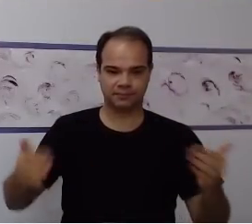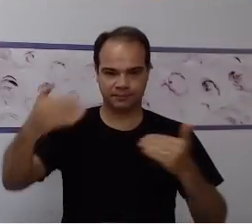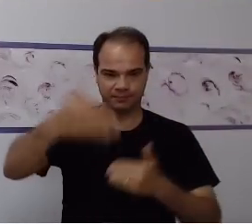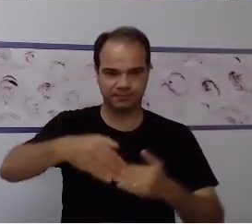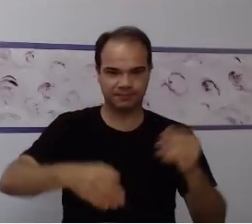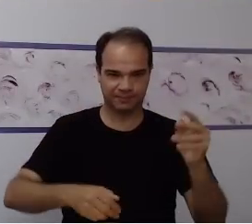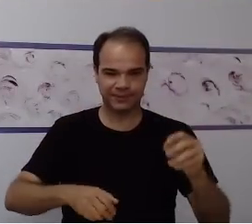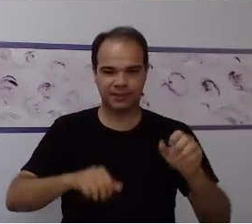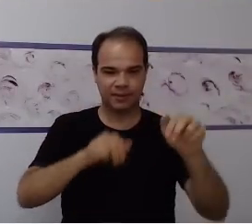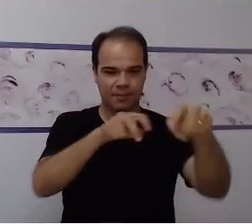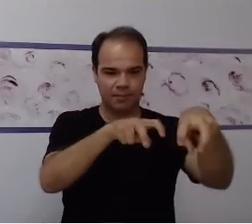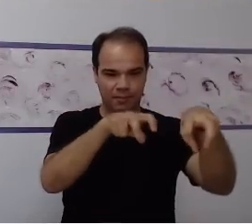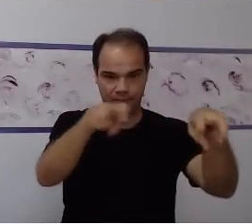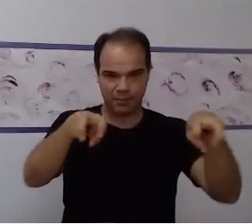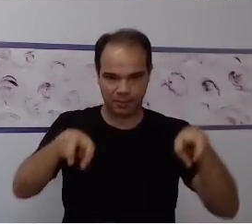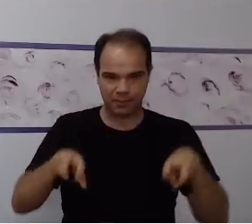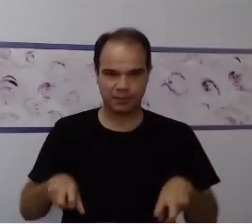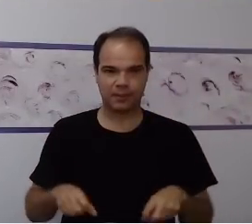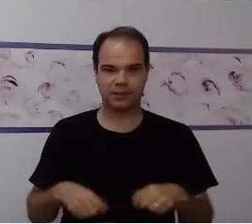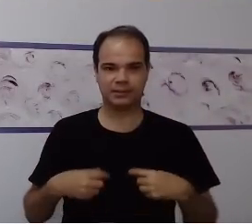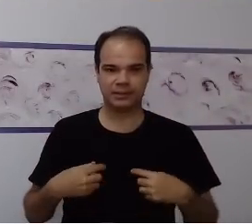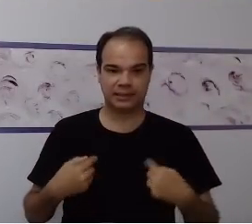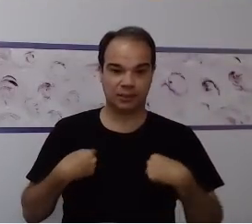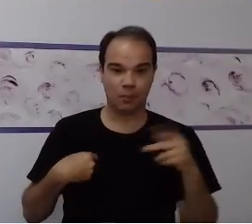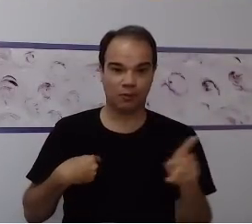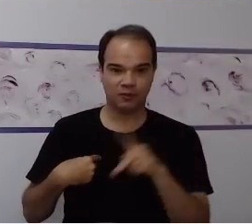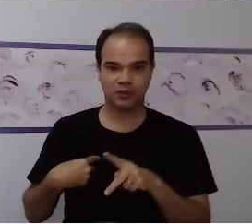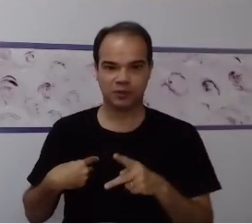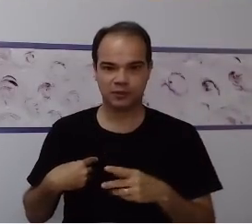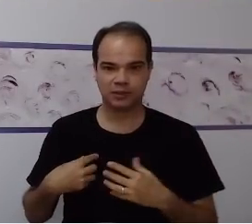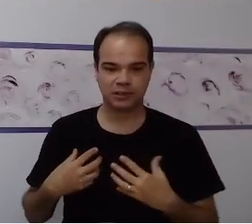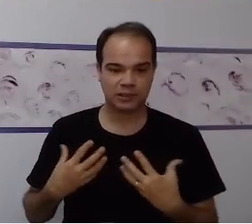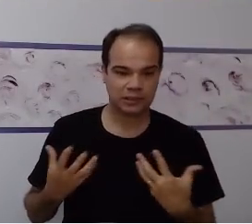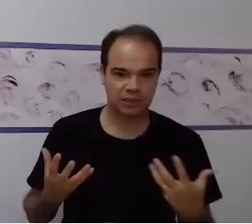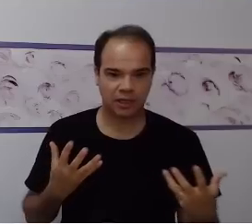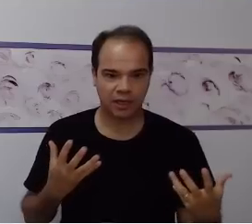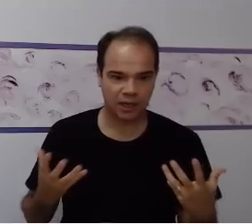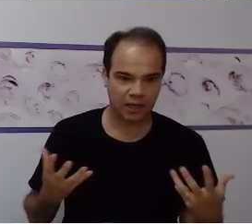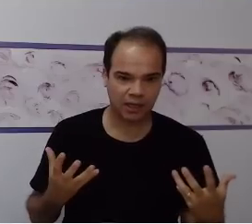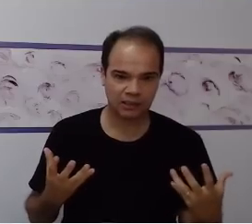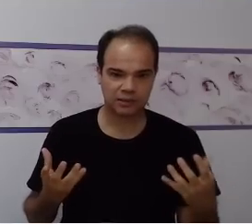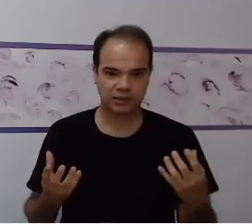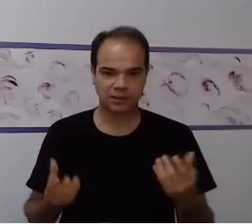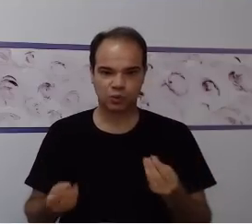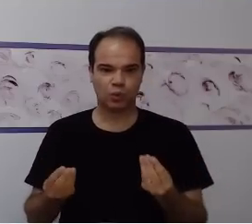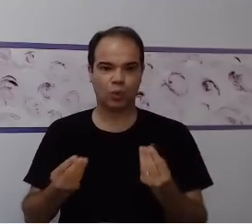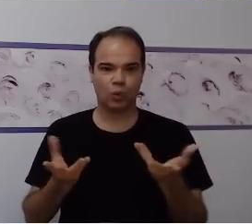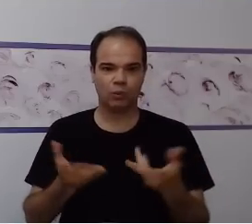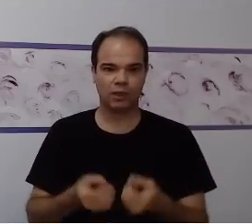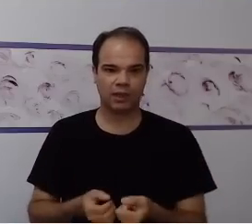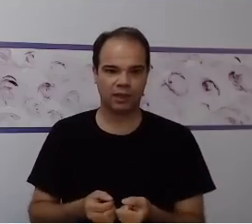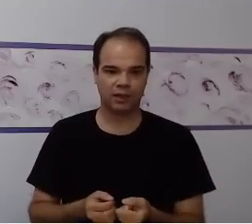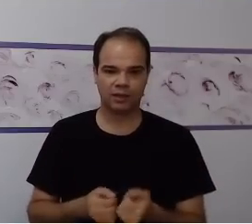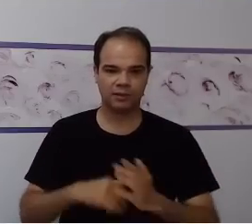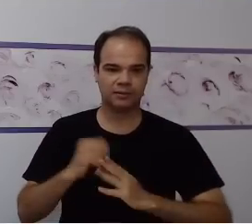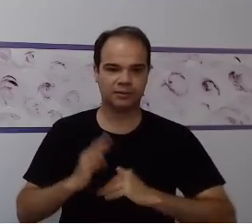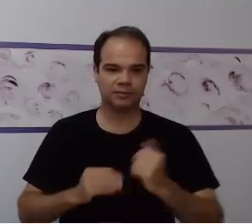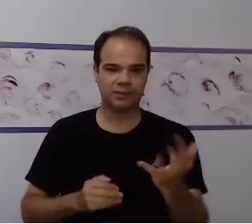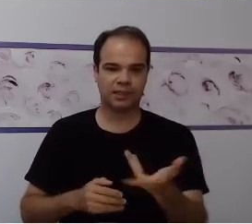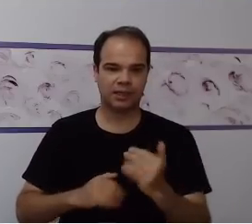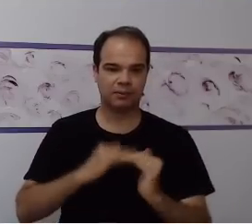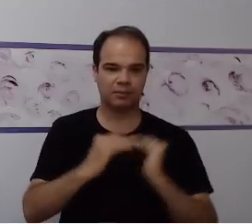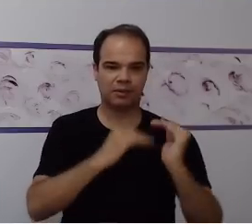fazer dentro da sala de aula pra que eu consiga contemplar essas habilidades que essa criança, esse aluno meu, esse indivíduo precisa